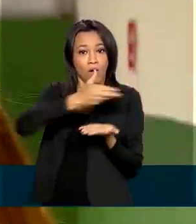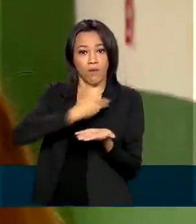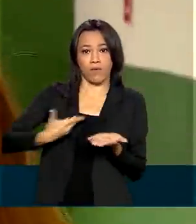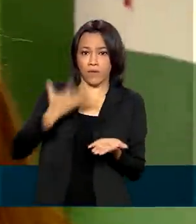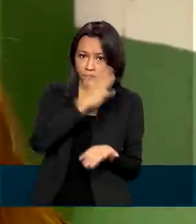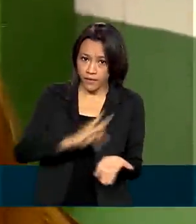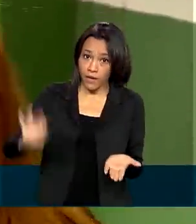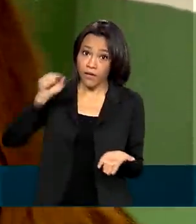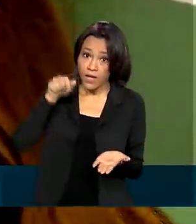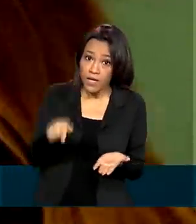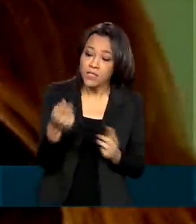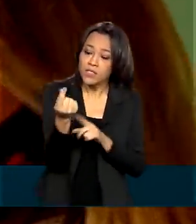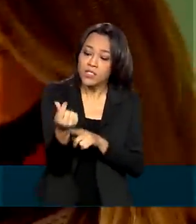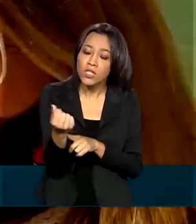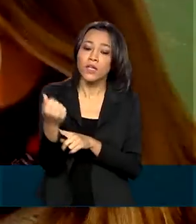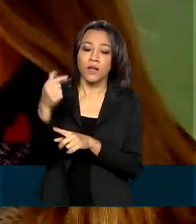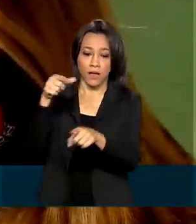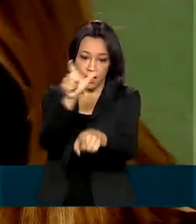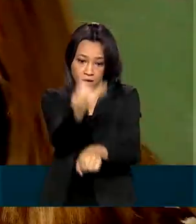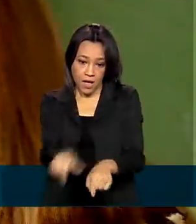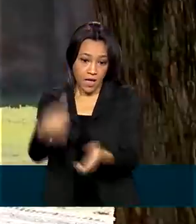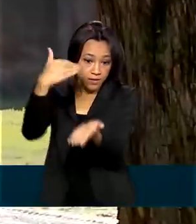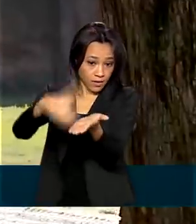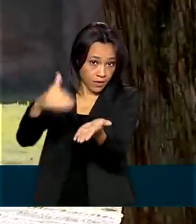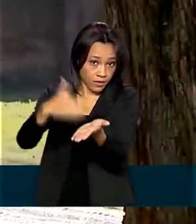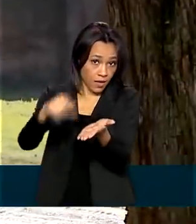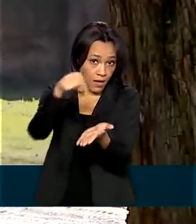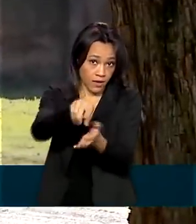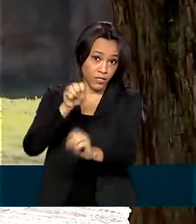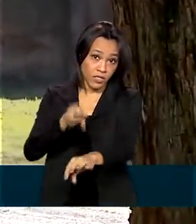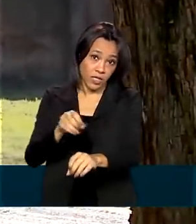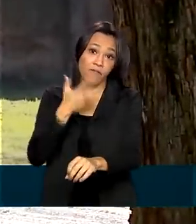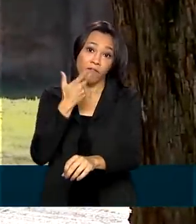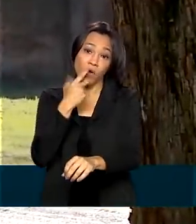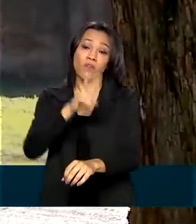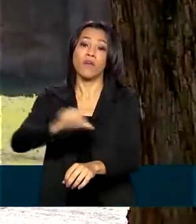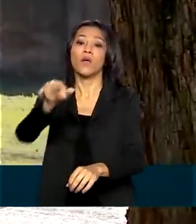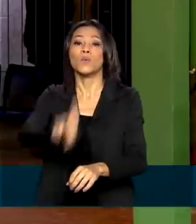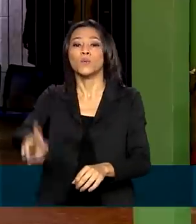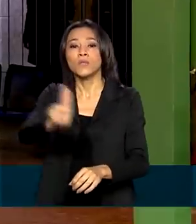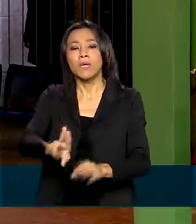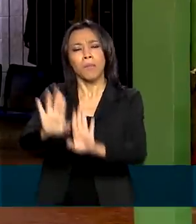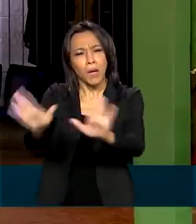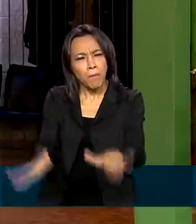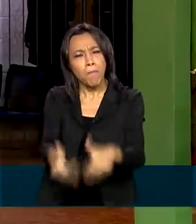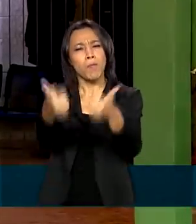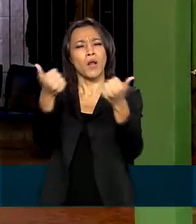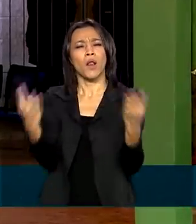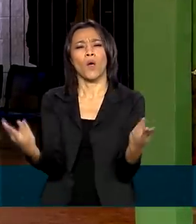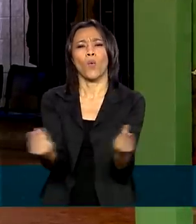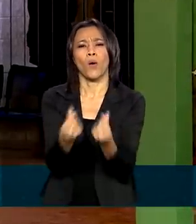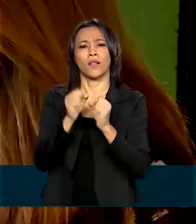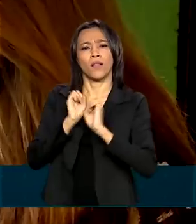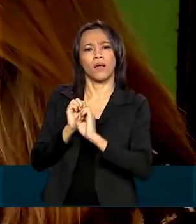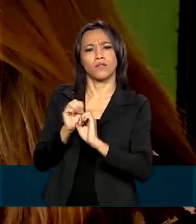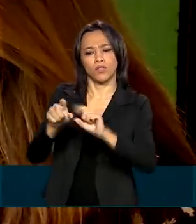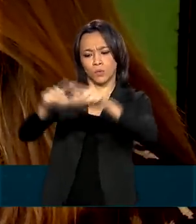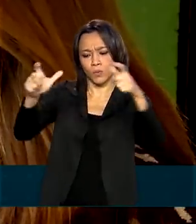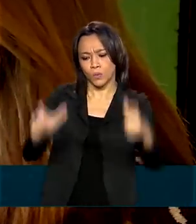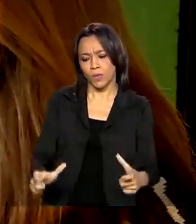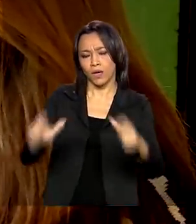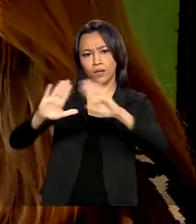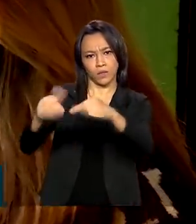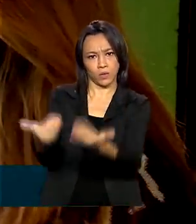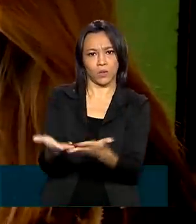Dinheiro que, segundo a secretária de Educação de Bagé, será investido para melhorar ainda mais a qualidade do espaço escolar. Esse